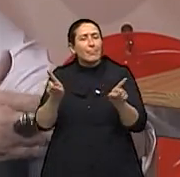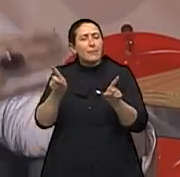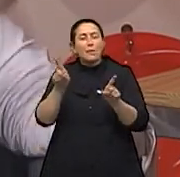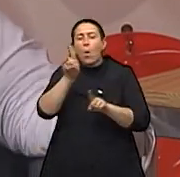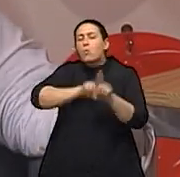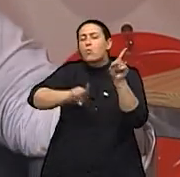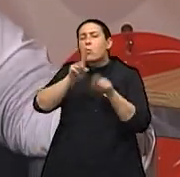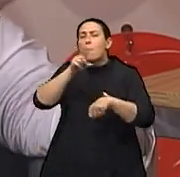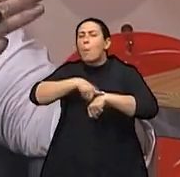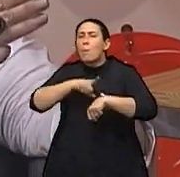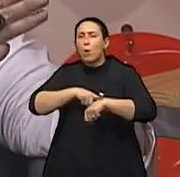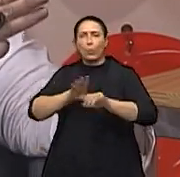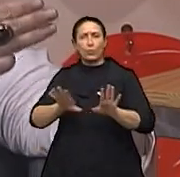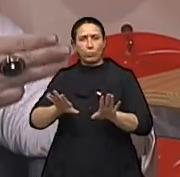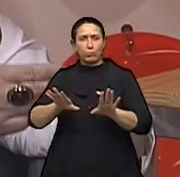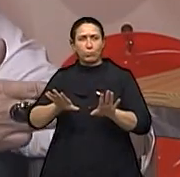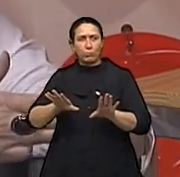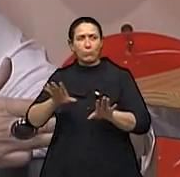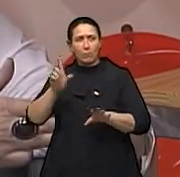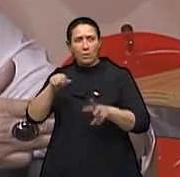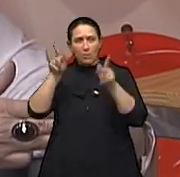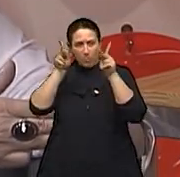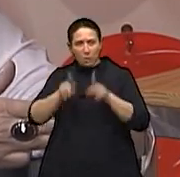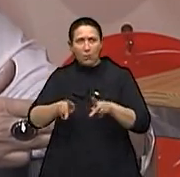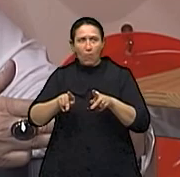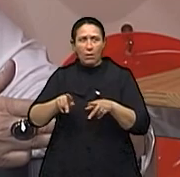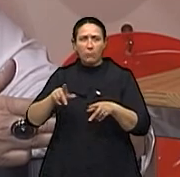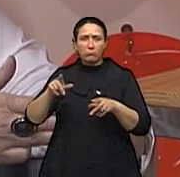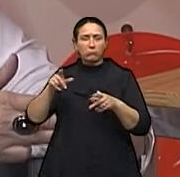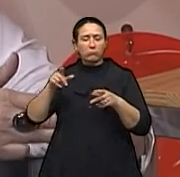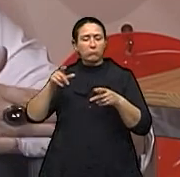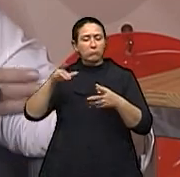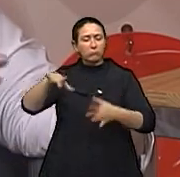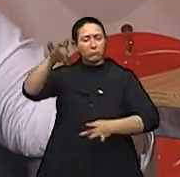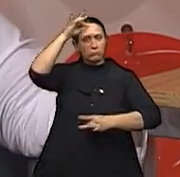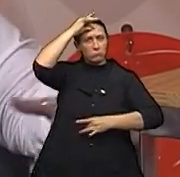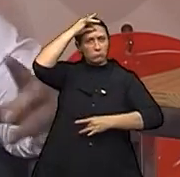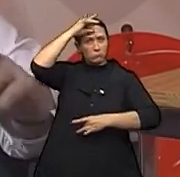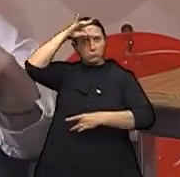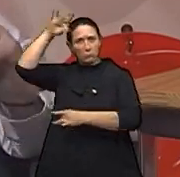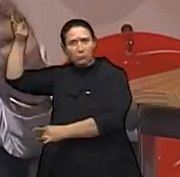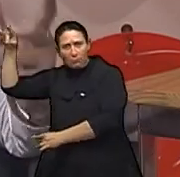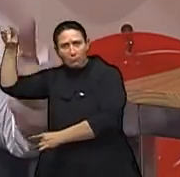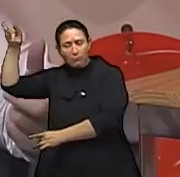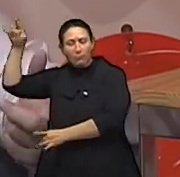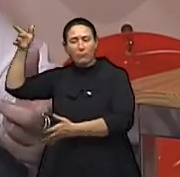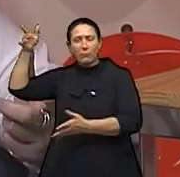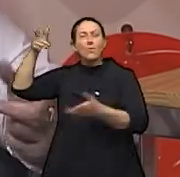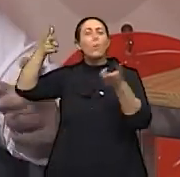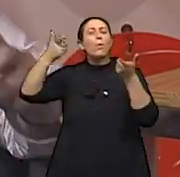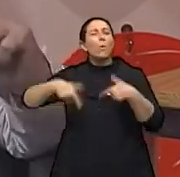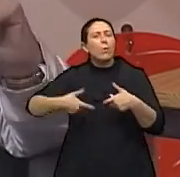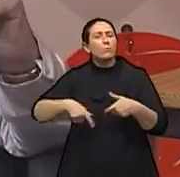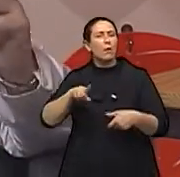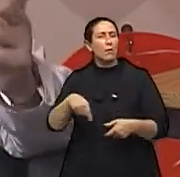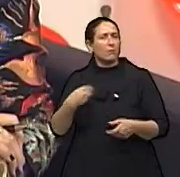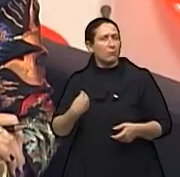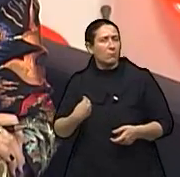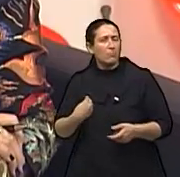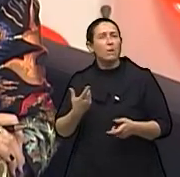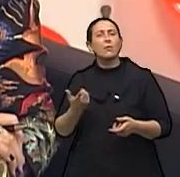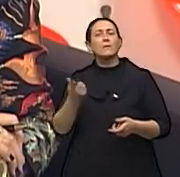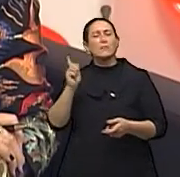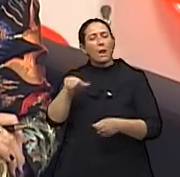momento, ela desencarnou, que ela lembre por onde que ela passou, se ela recebeu